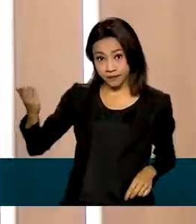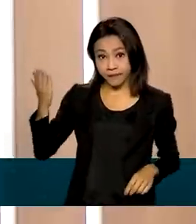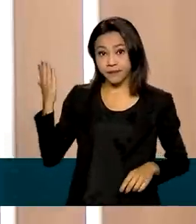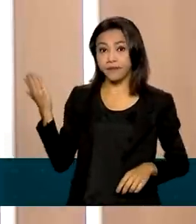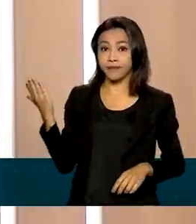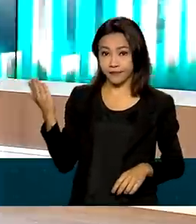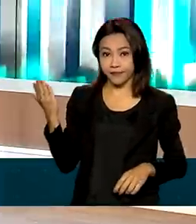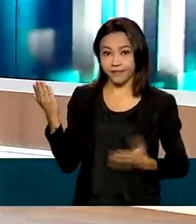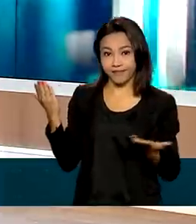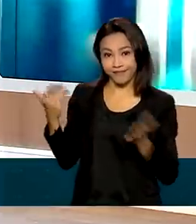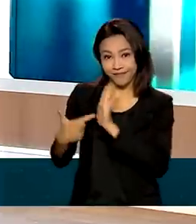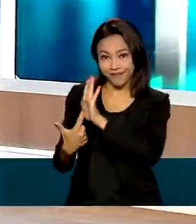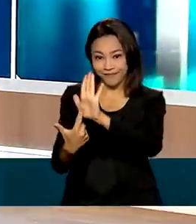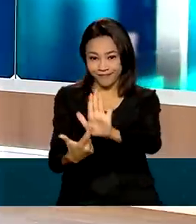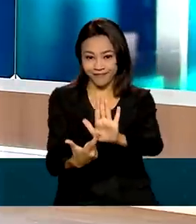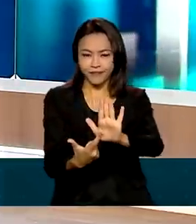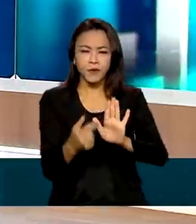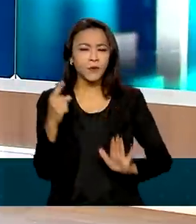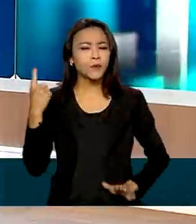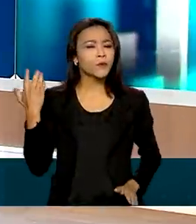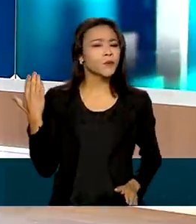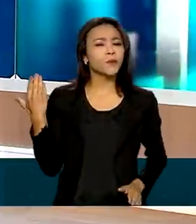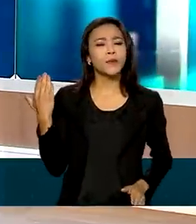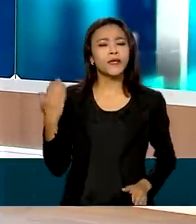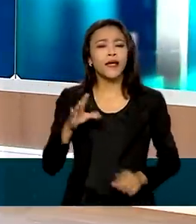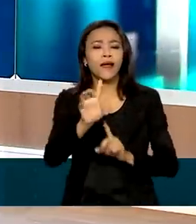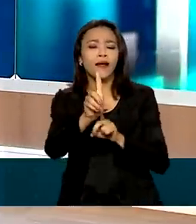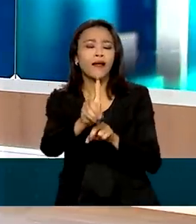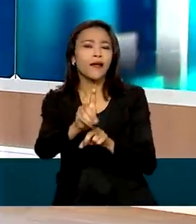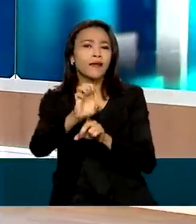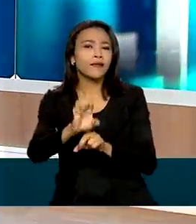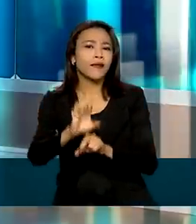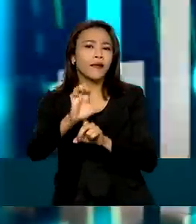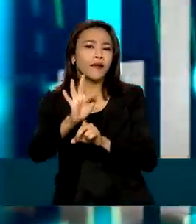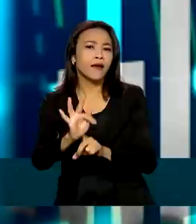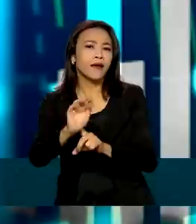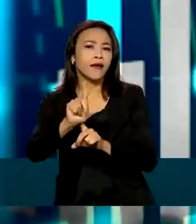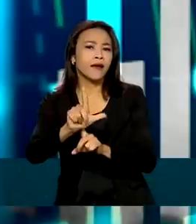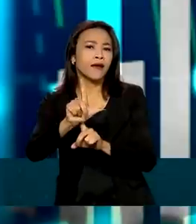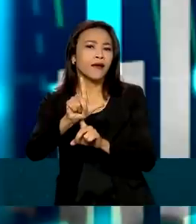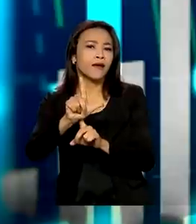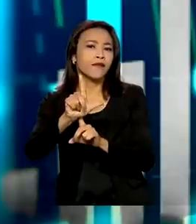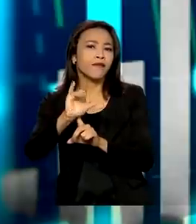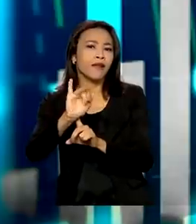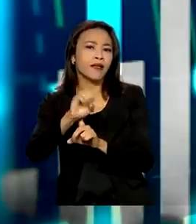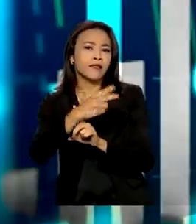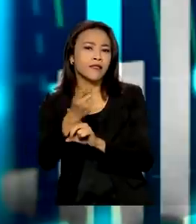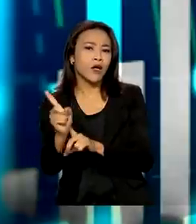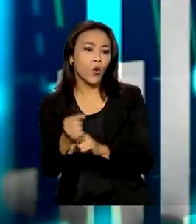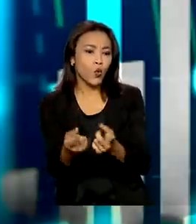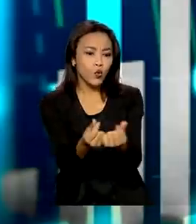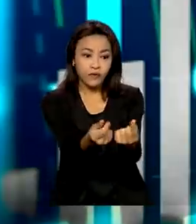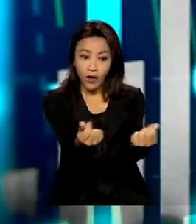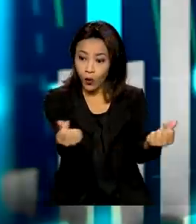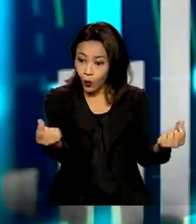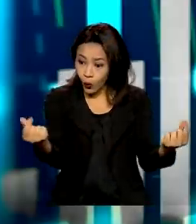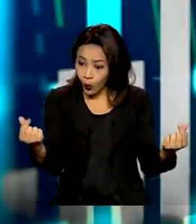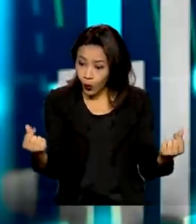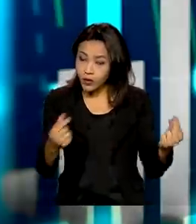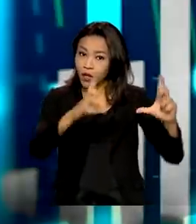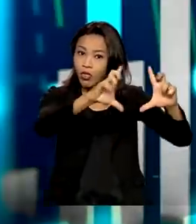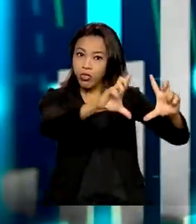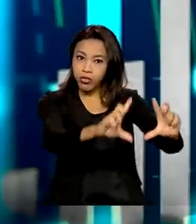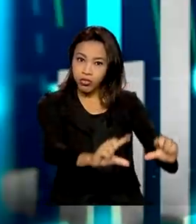partir de agora. O que significa deflação? É quando os preços caem, começam a cair, que é o que nós tivemos agora em